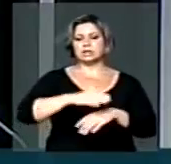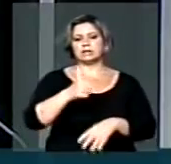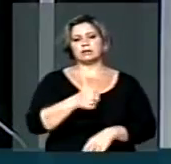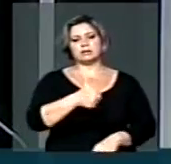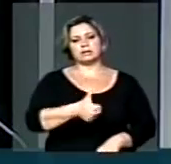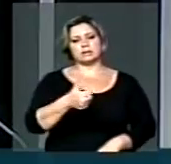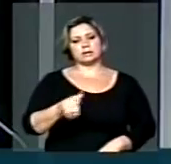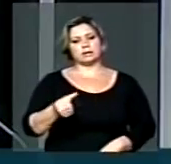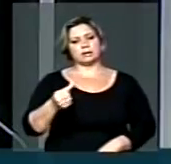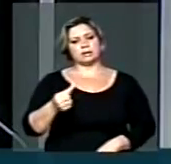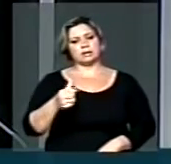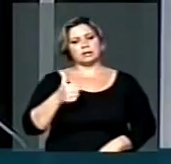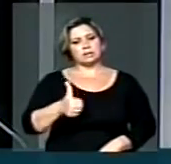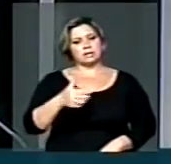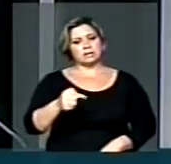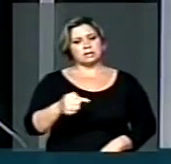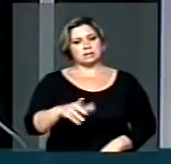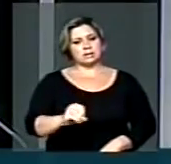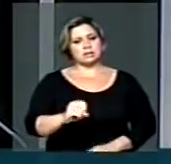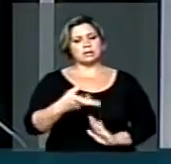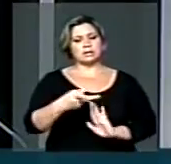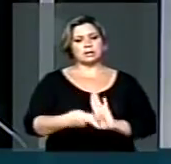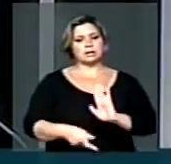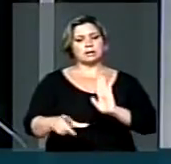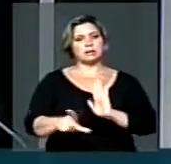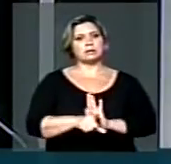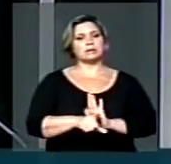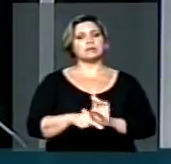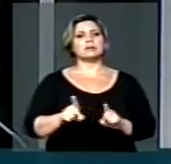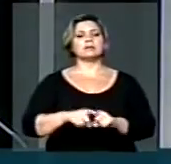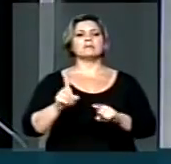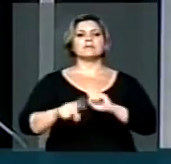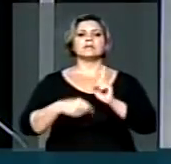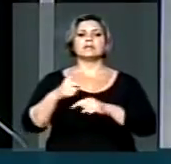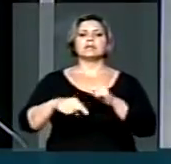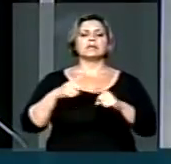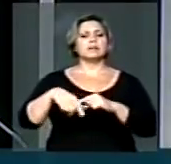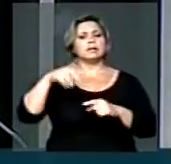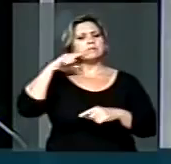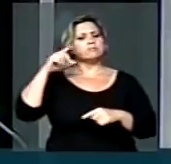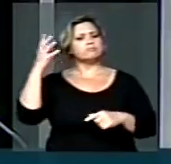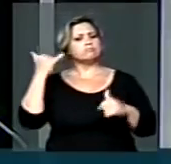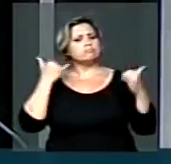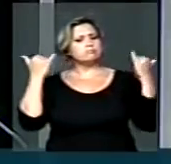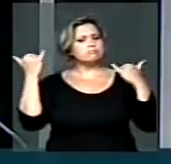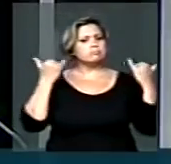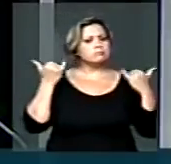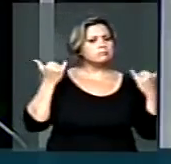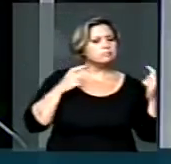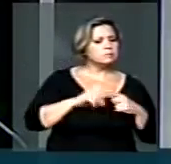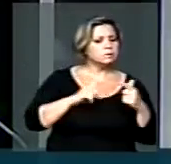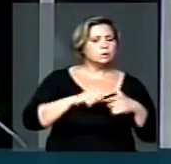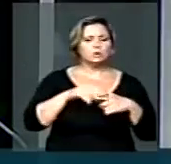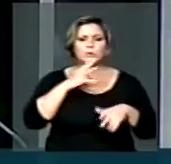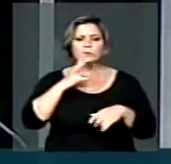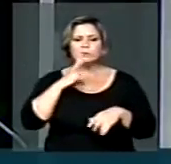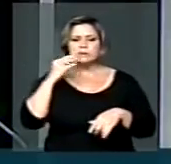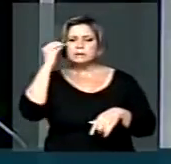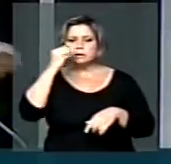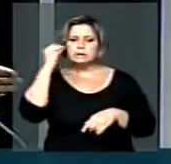170 projetos de lei. depois de ouvir toda a inteligência jurídica